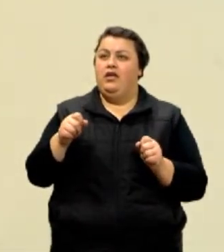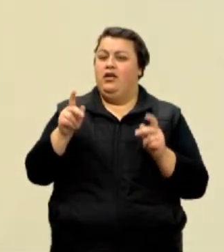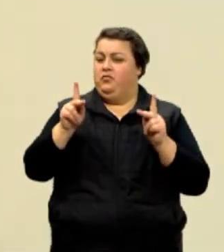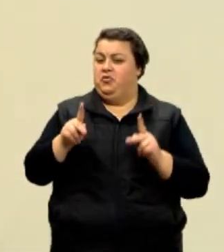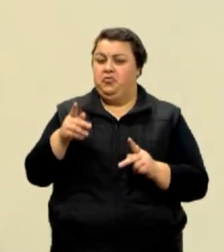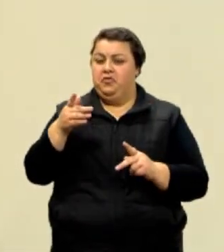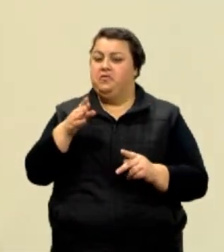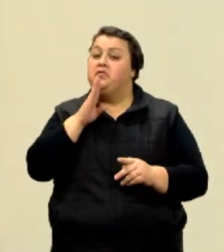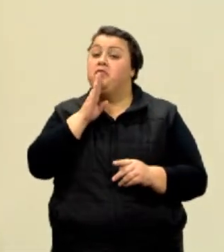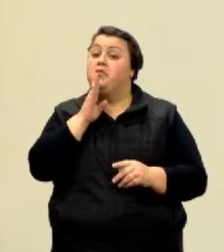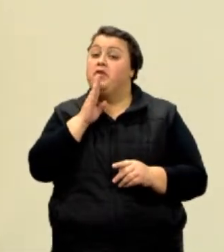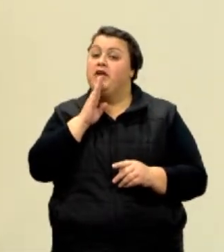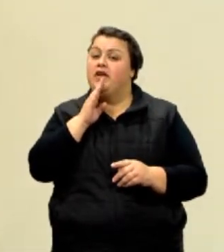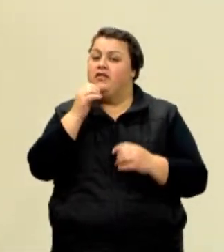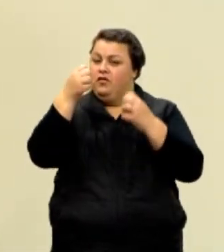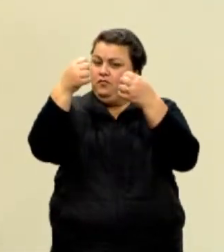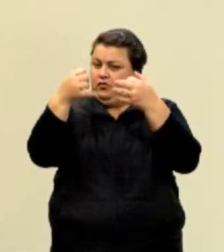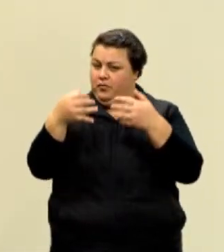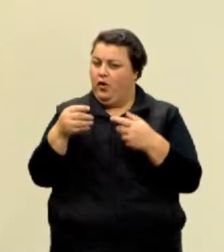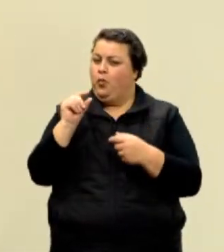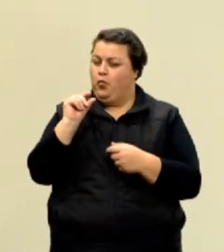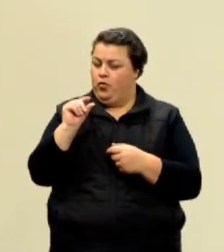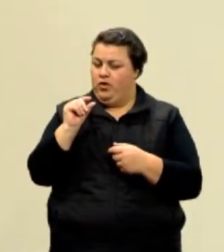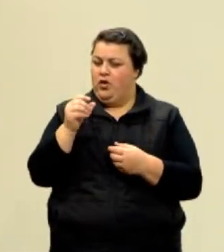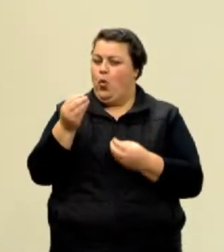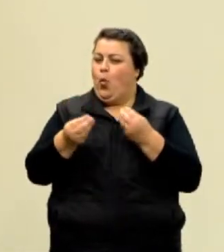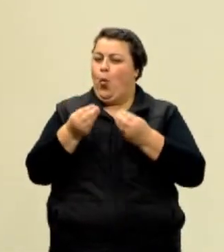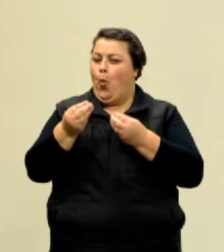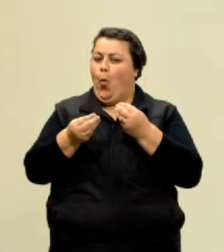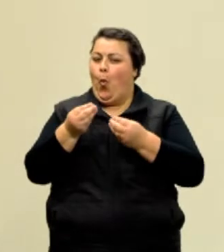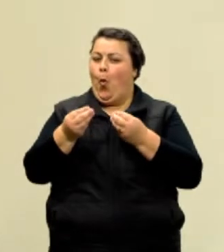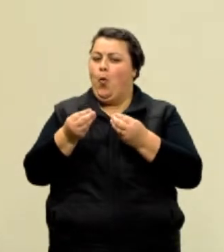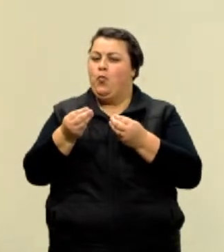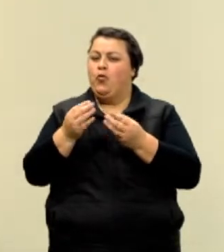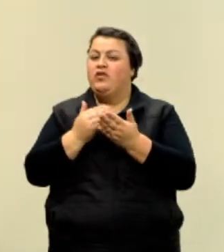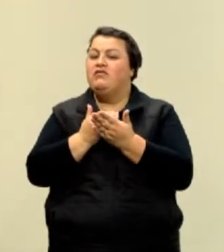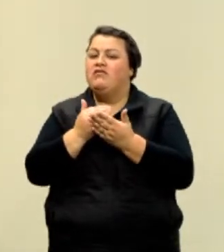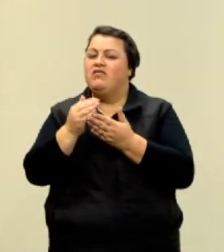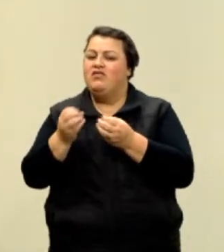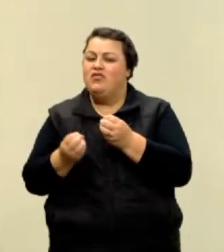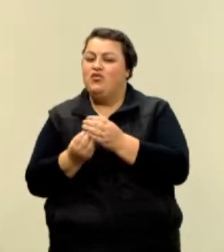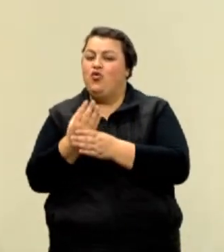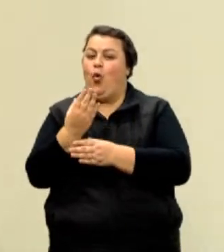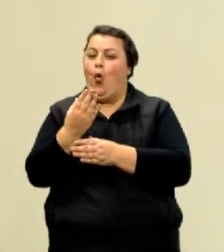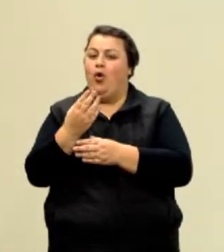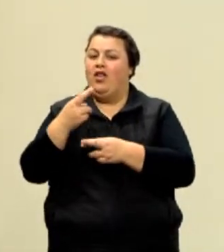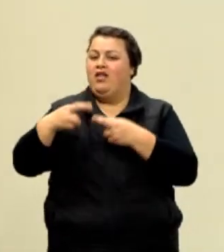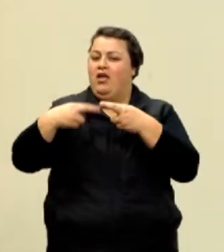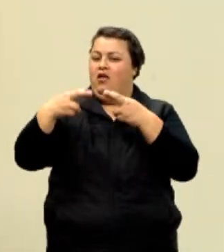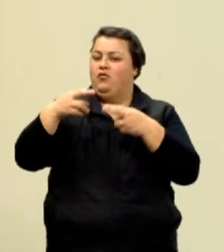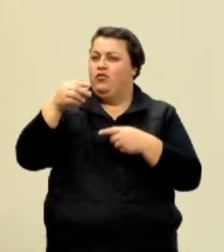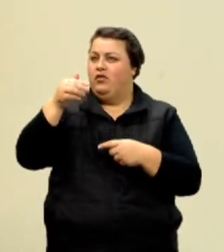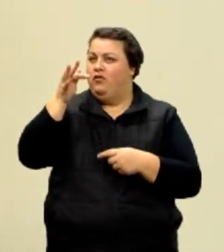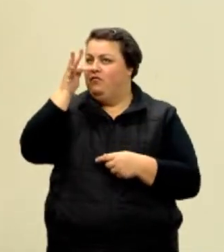é. Eu vou tentar explicar um pouquinho melhor o que é esse sistema, onde ele nasceu, lá na Revolução Francesa.